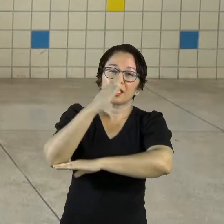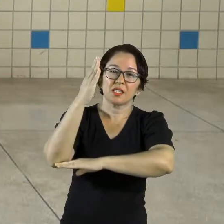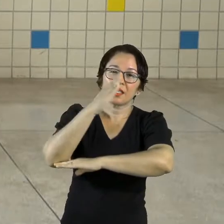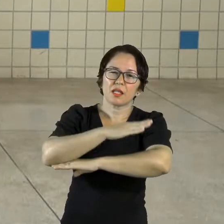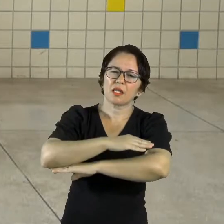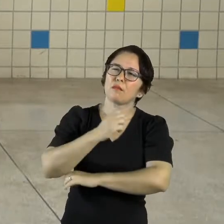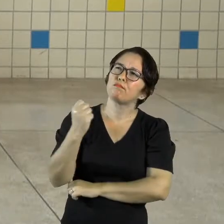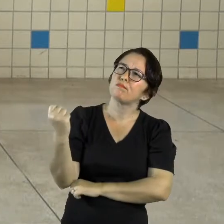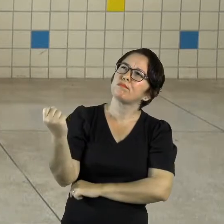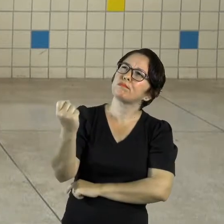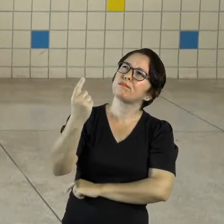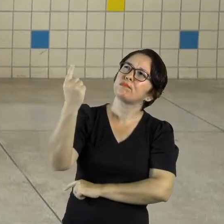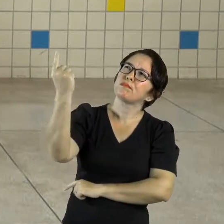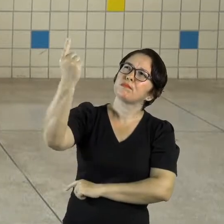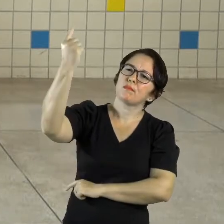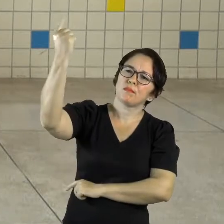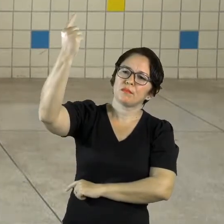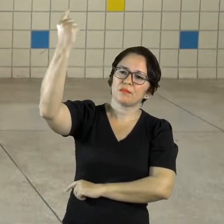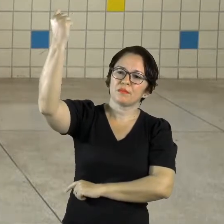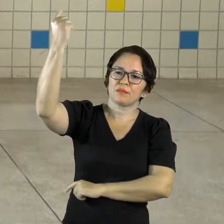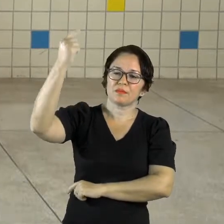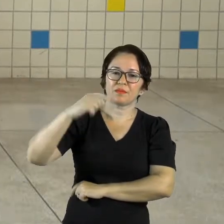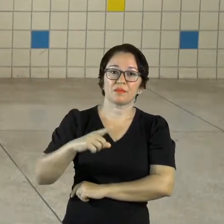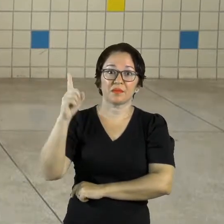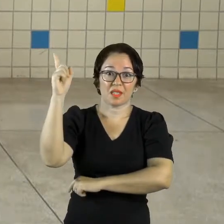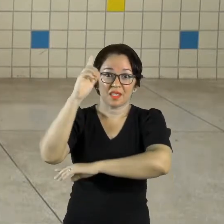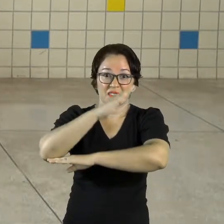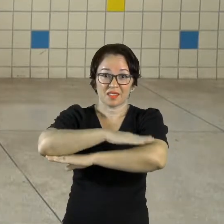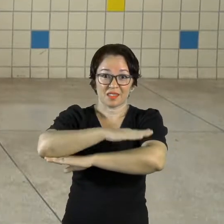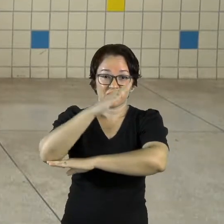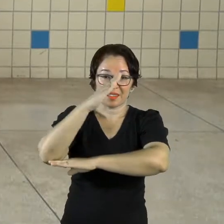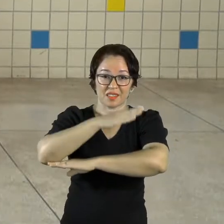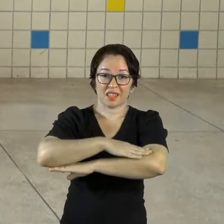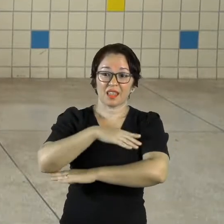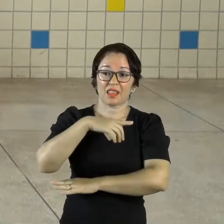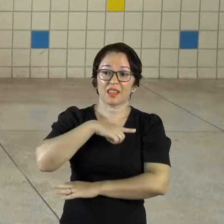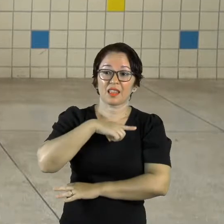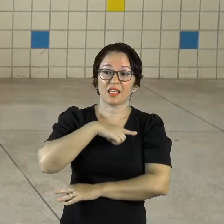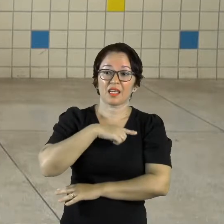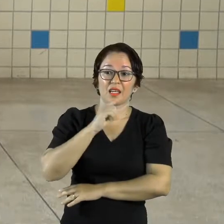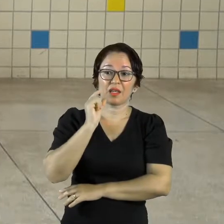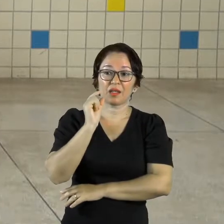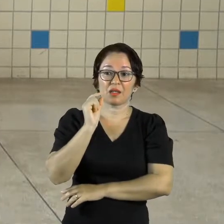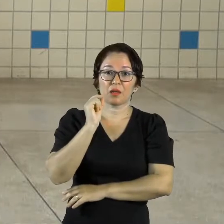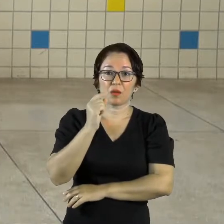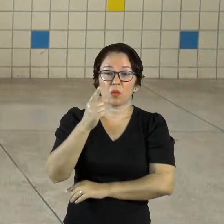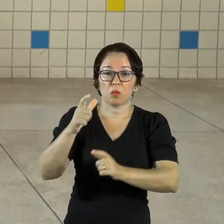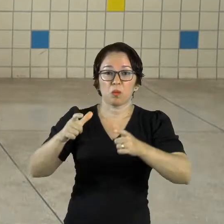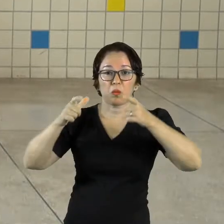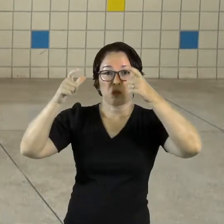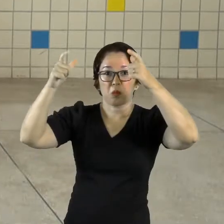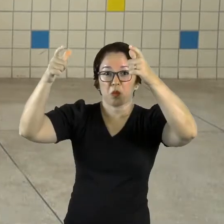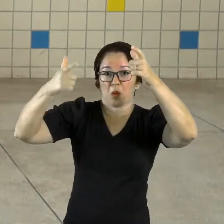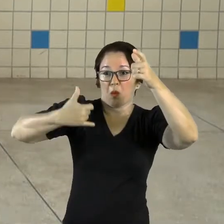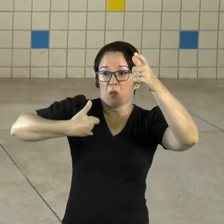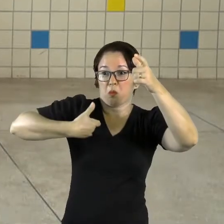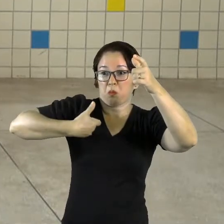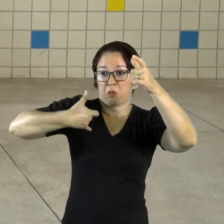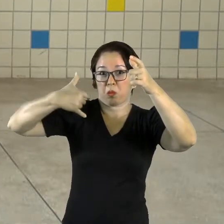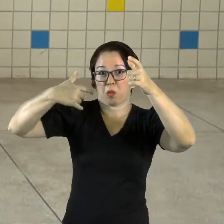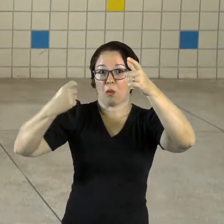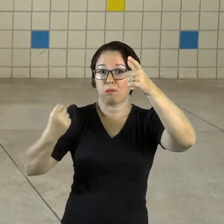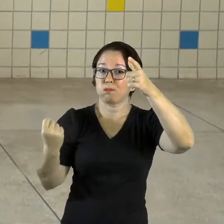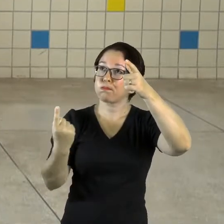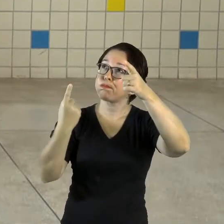lá no alto. E nessa janela tinha um bolo bem lá no